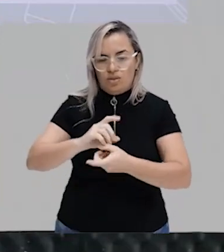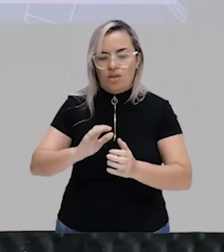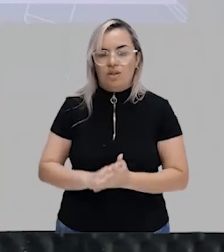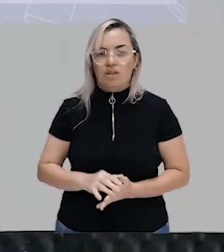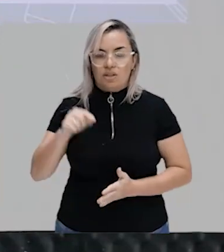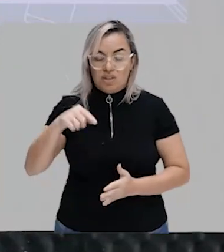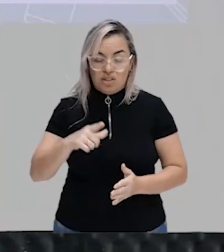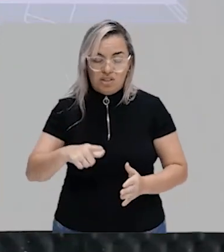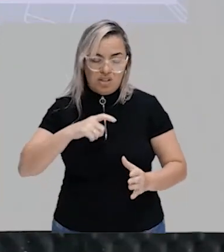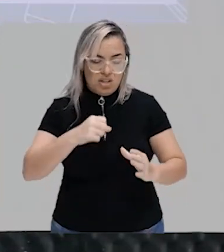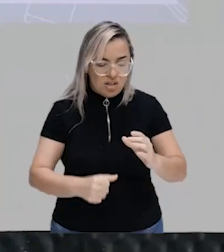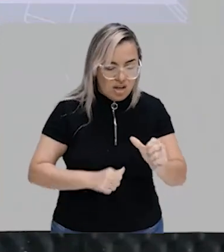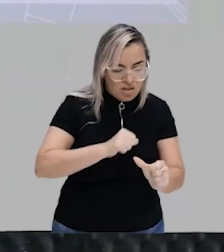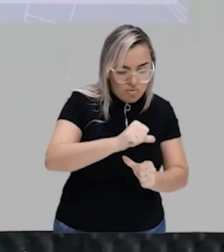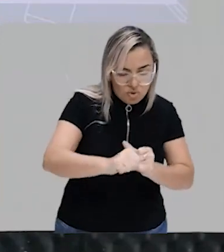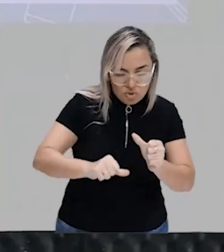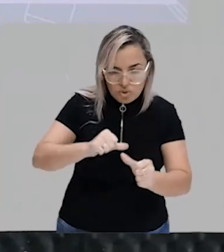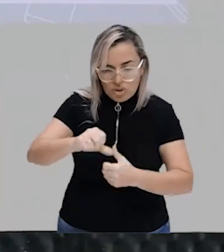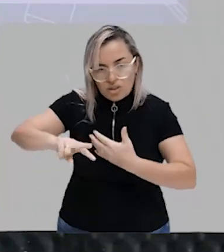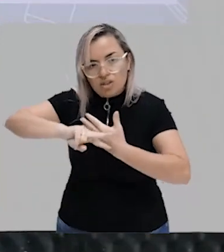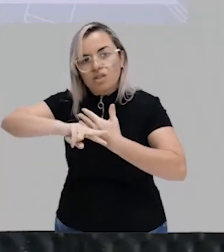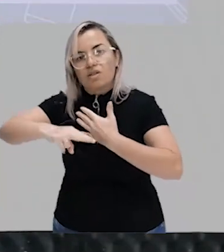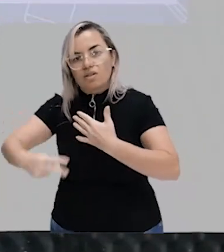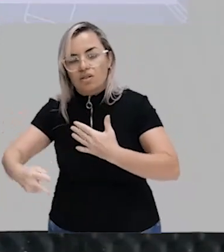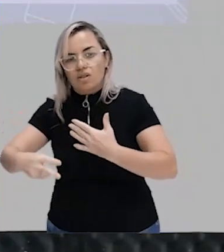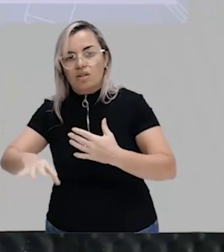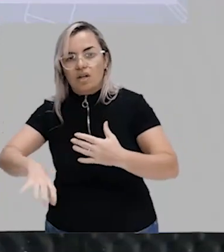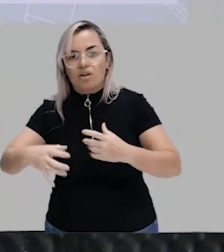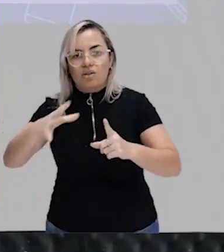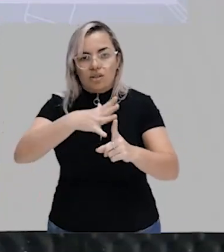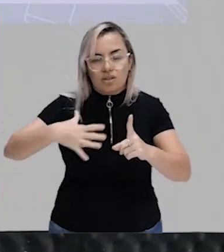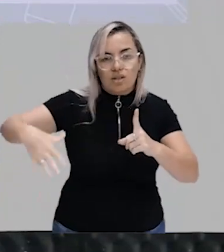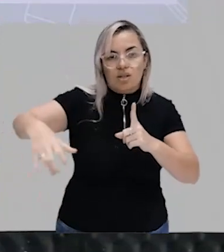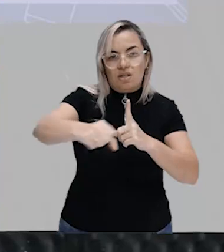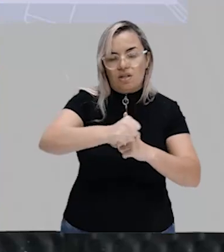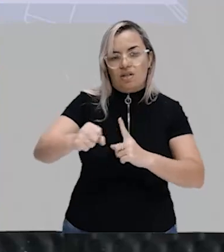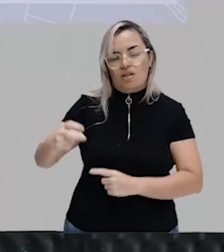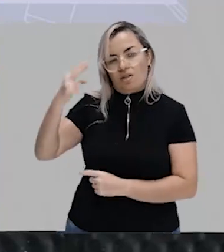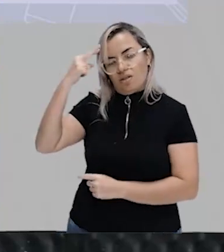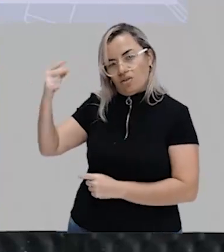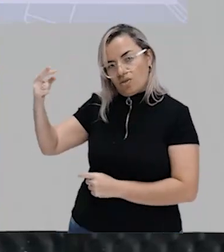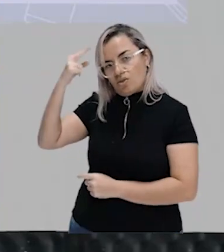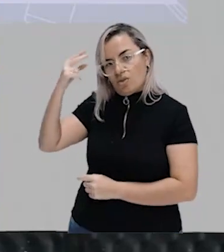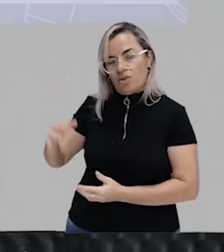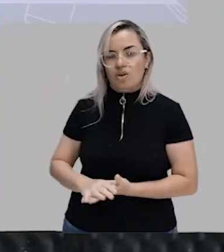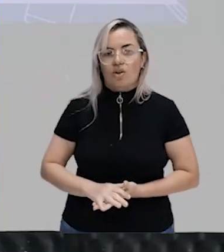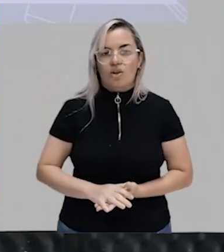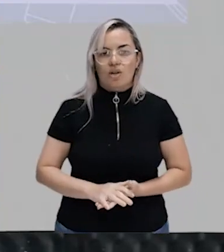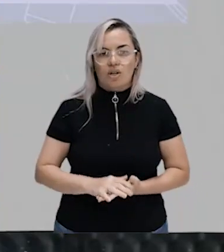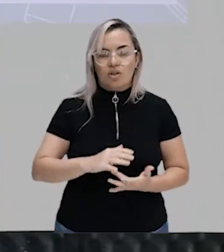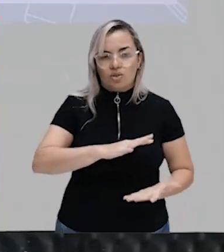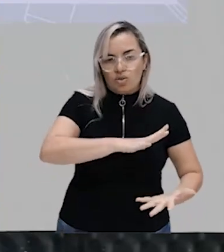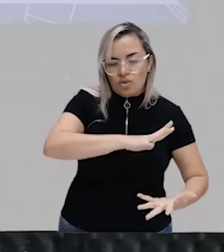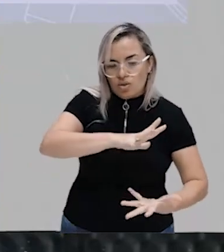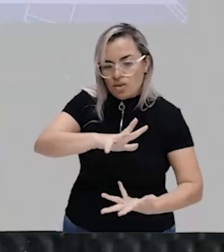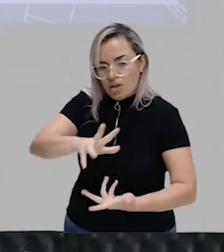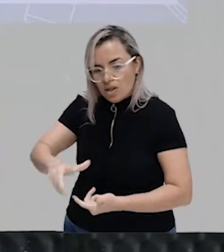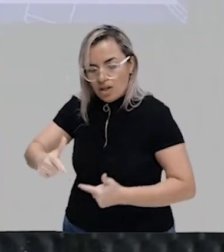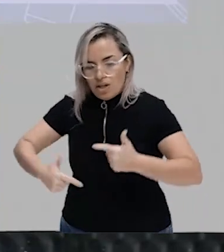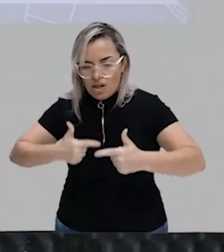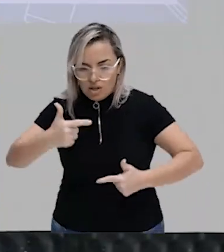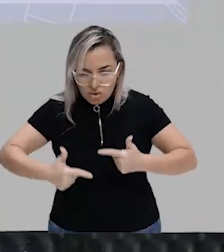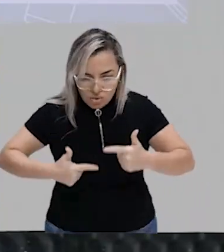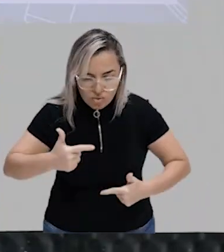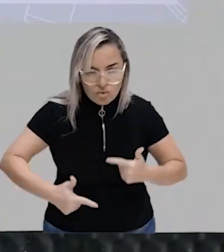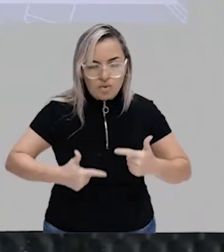sociedade. A história da humanidade é a história da luta de classes, segundo Karl Marx.